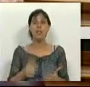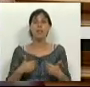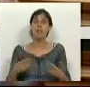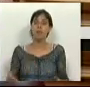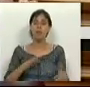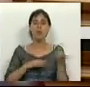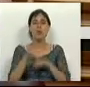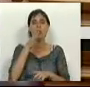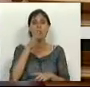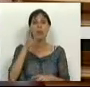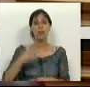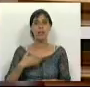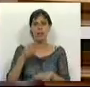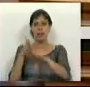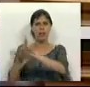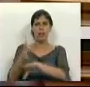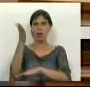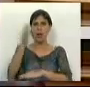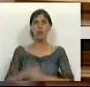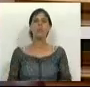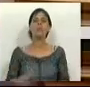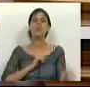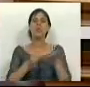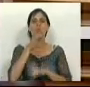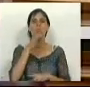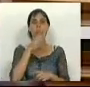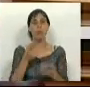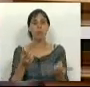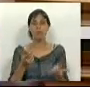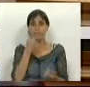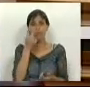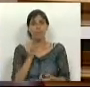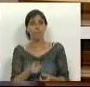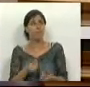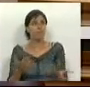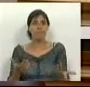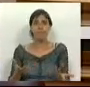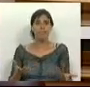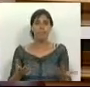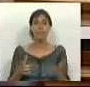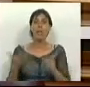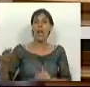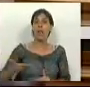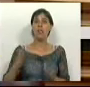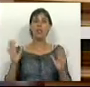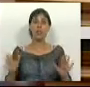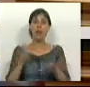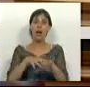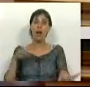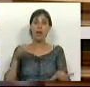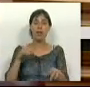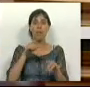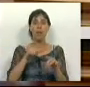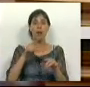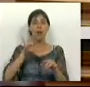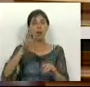permite, ao Sr. Deputado Artur Rego, diretamente. O Sr. Deputado menosprezou de alguma forma a legitimidade que a Assembleia